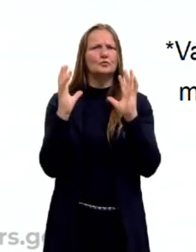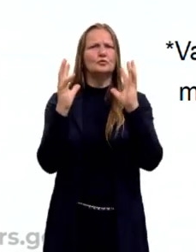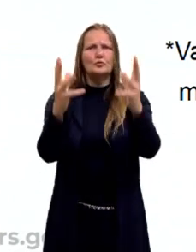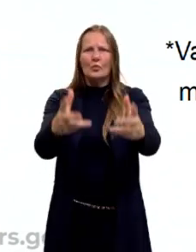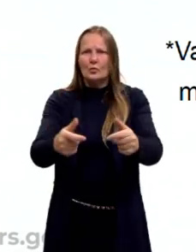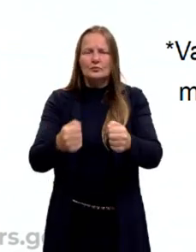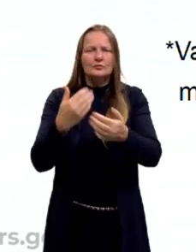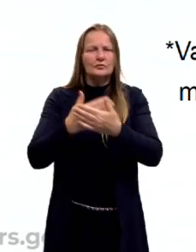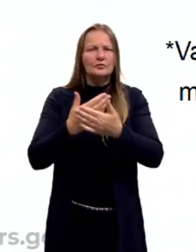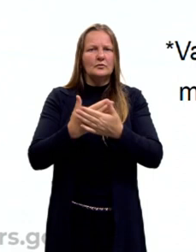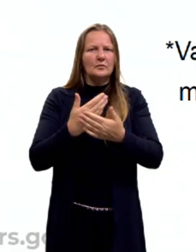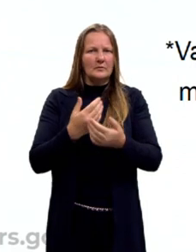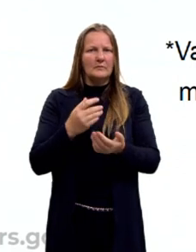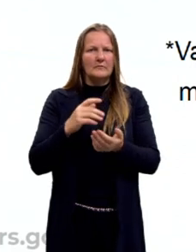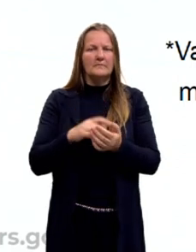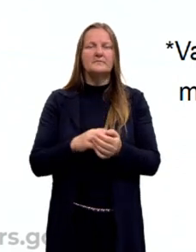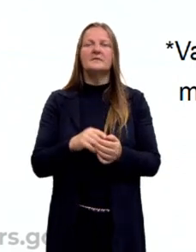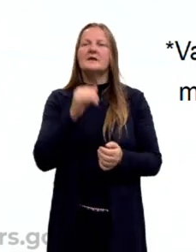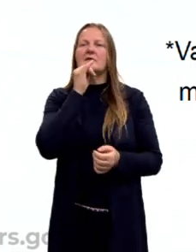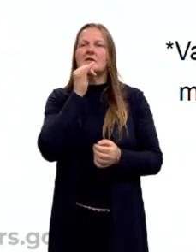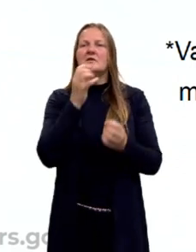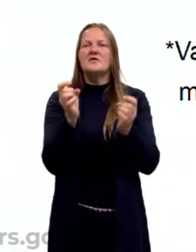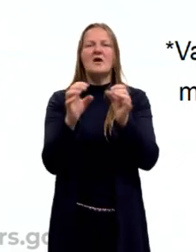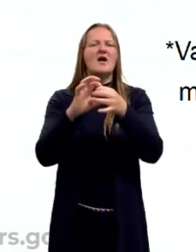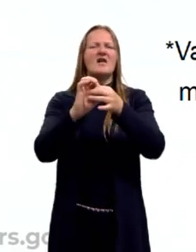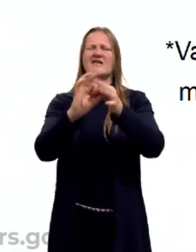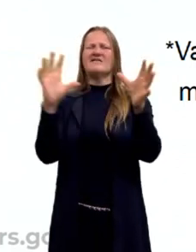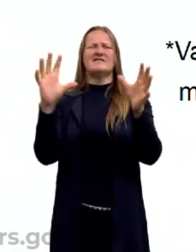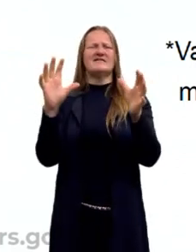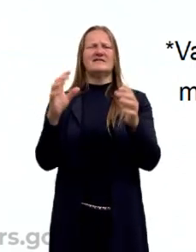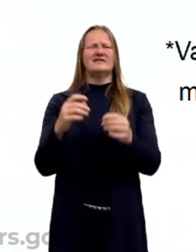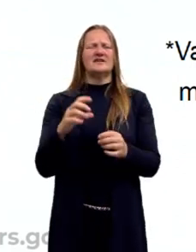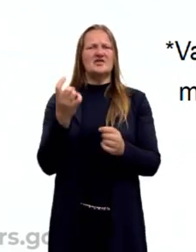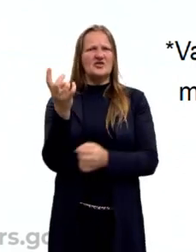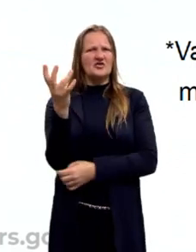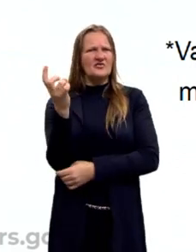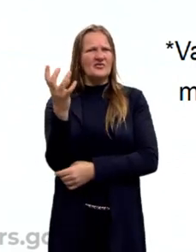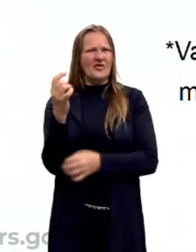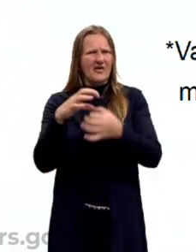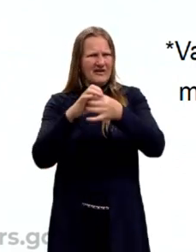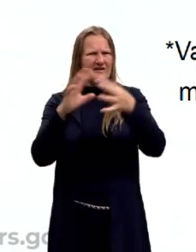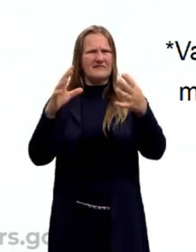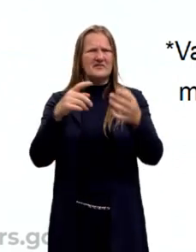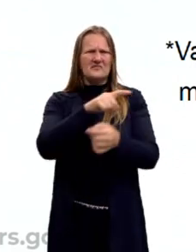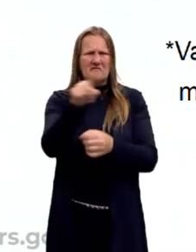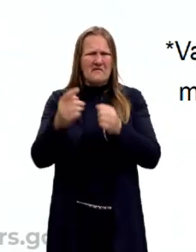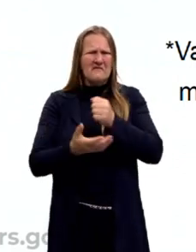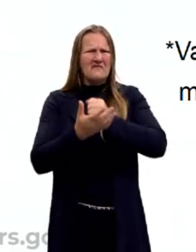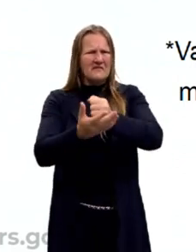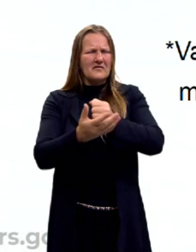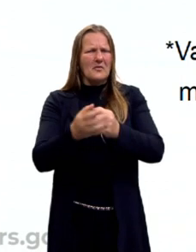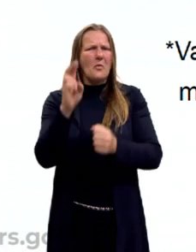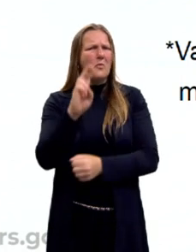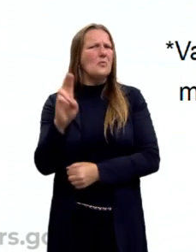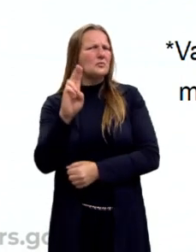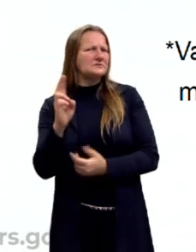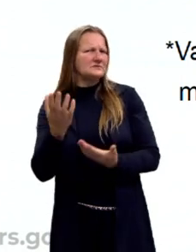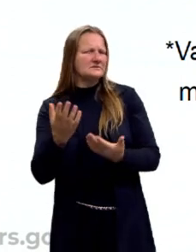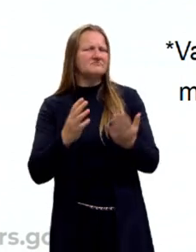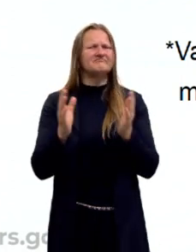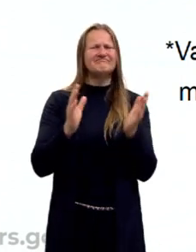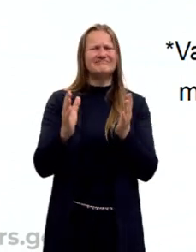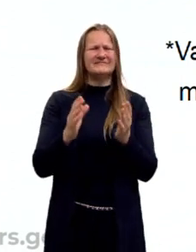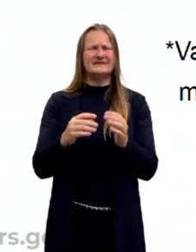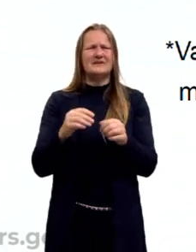determinada droga porque muitos são favoráveis. Mas como você sabe se são favoráveis ou se são usuários? Então, veja que